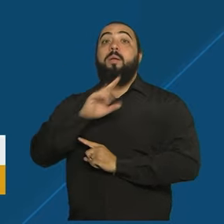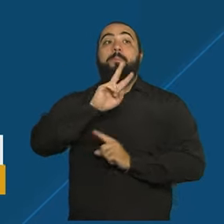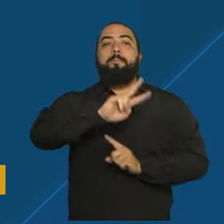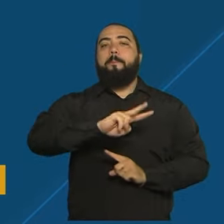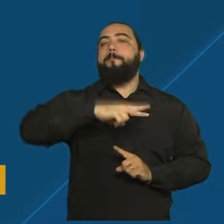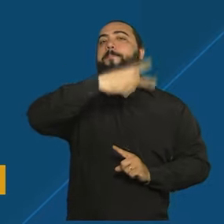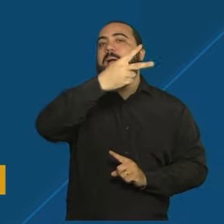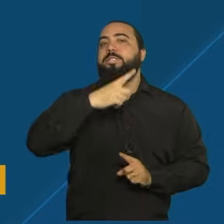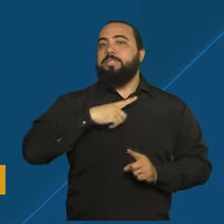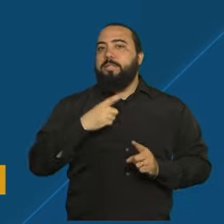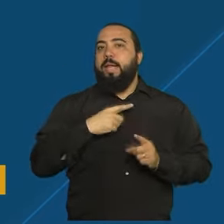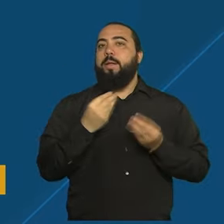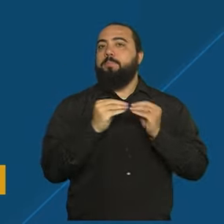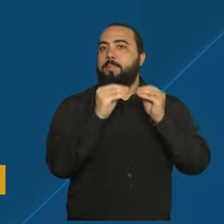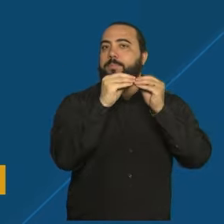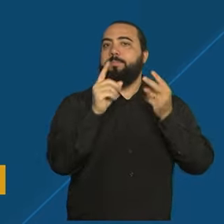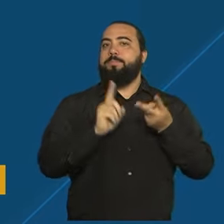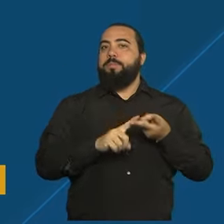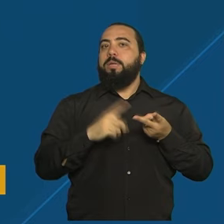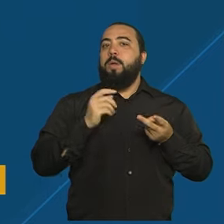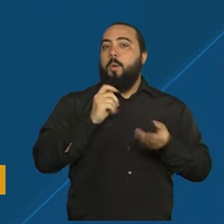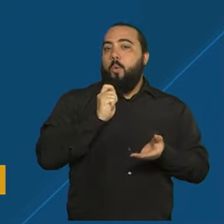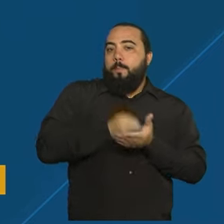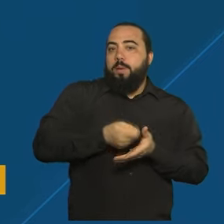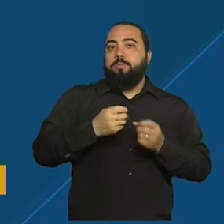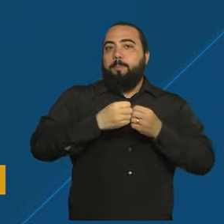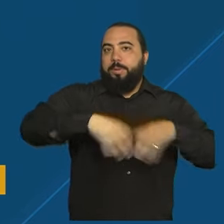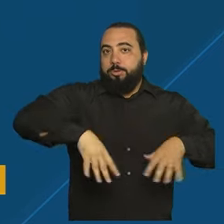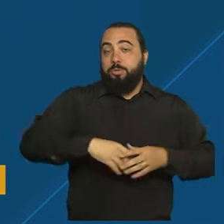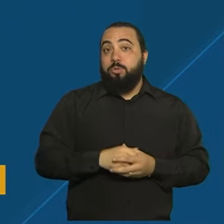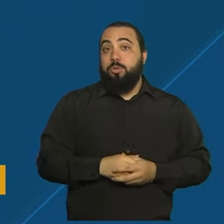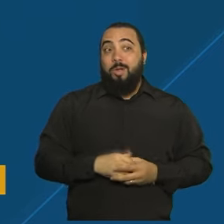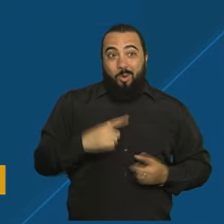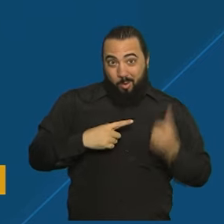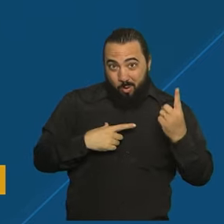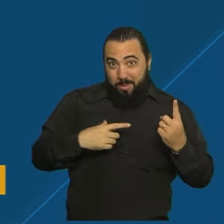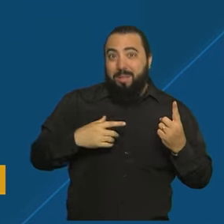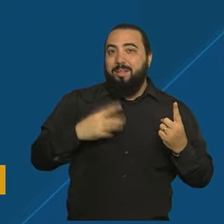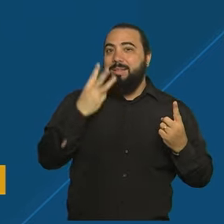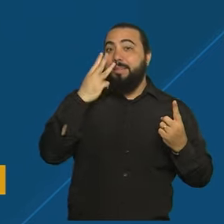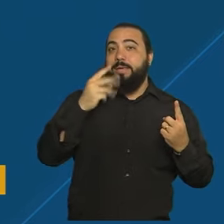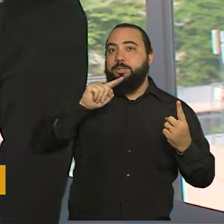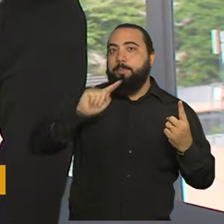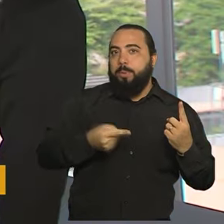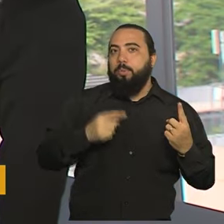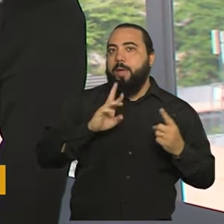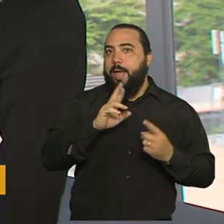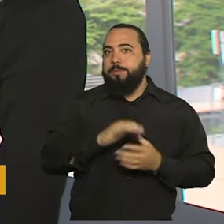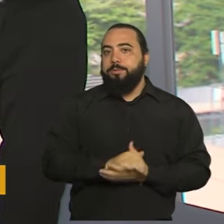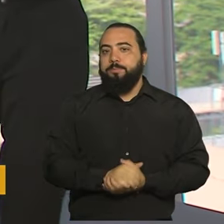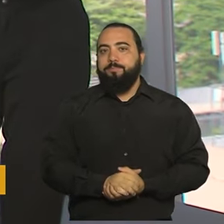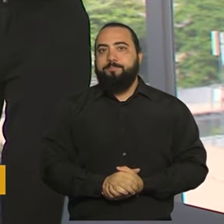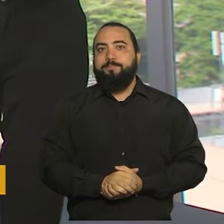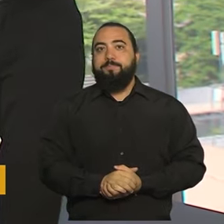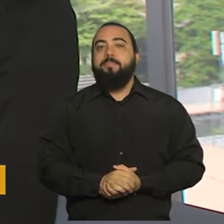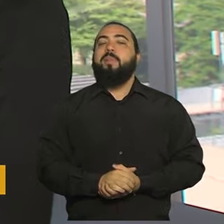dos custos do processo. Uma das vítimas teve um prejuízo de R$ 3 mil. Tem muito sete por aí.